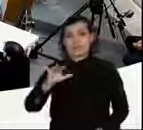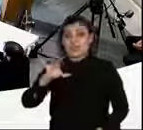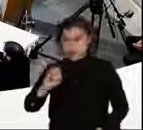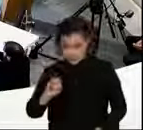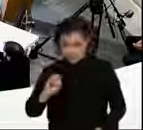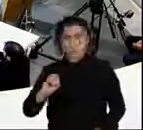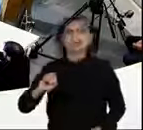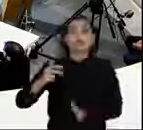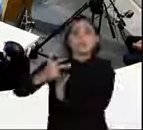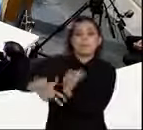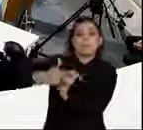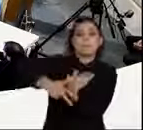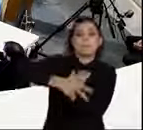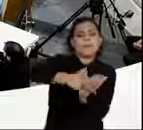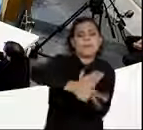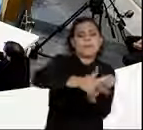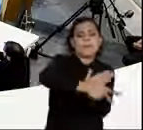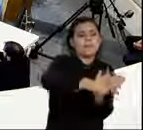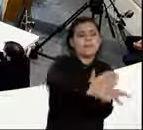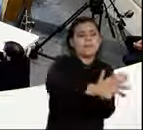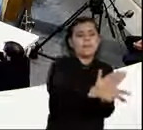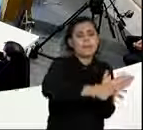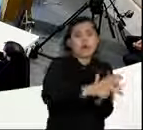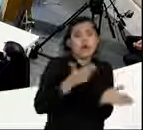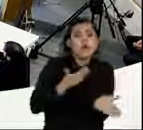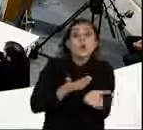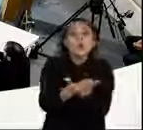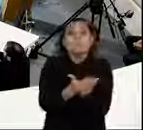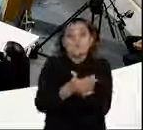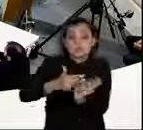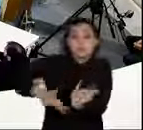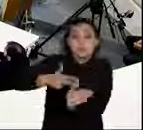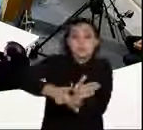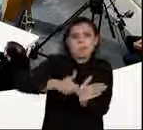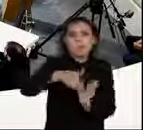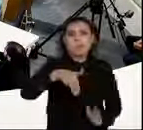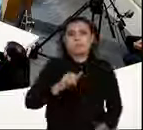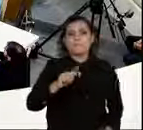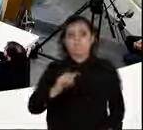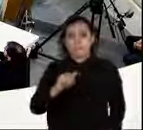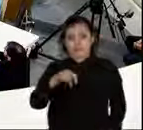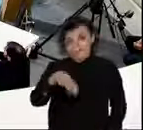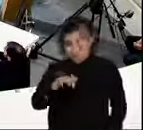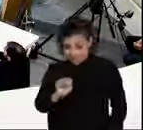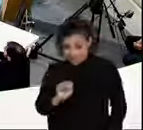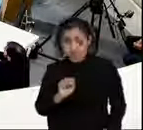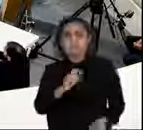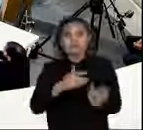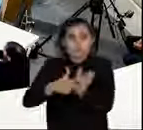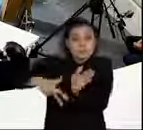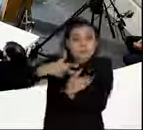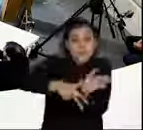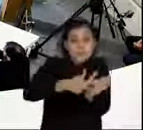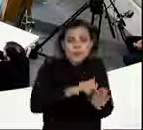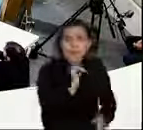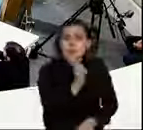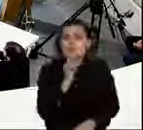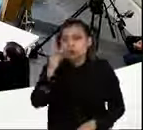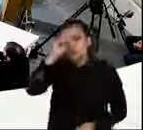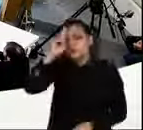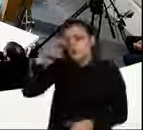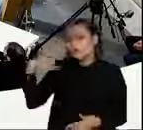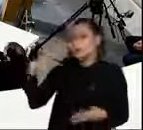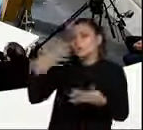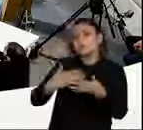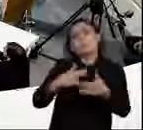Navio nos mostrou, era o começo da exploração da Serra do Navio, manganês, e nos contaram uma história belíssima, que a